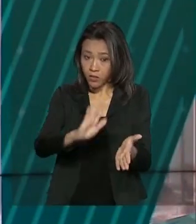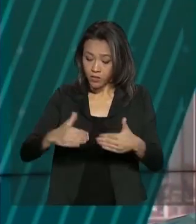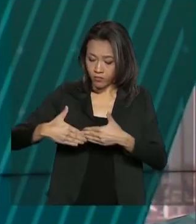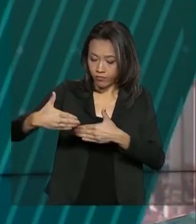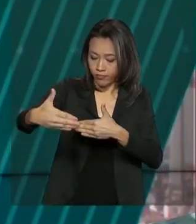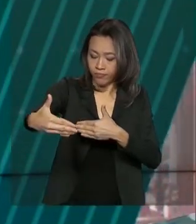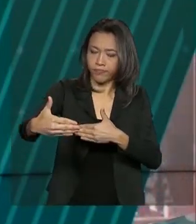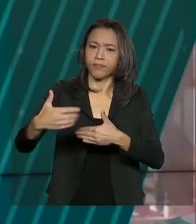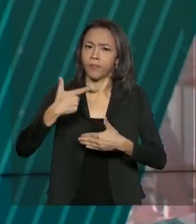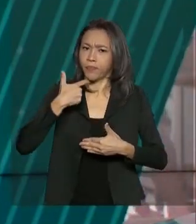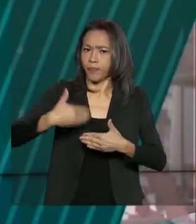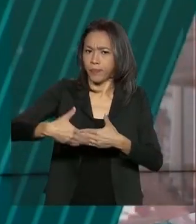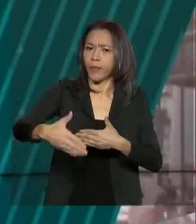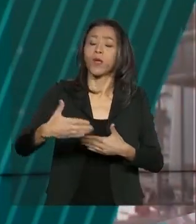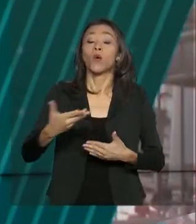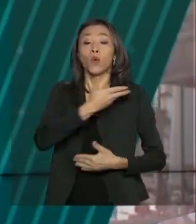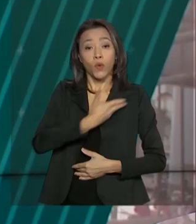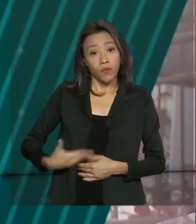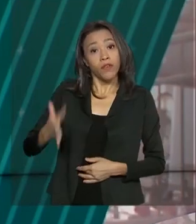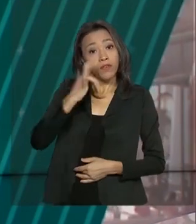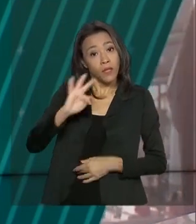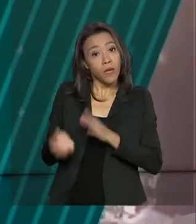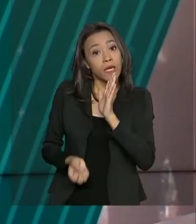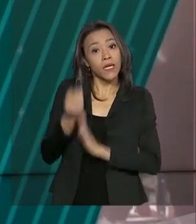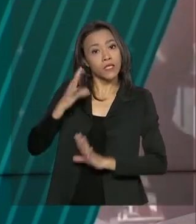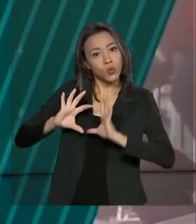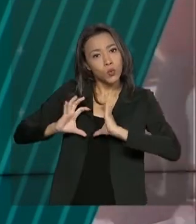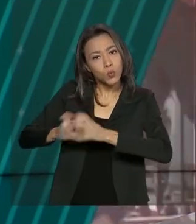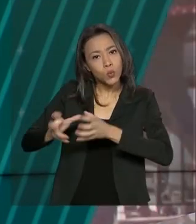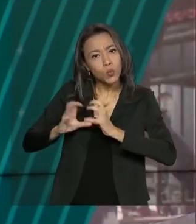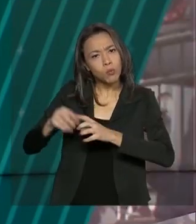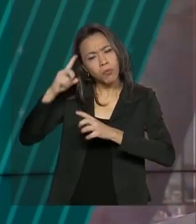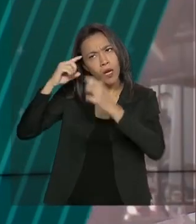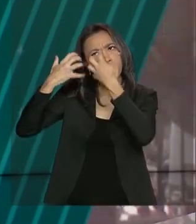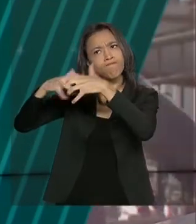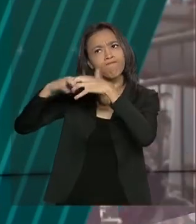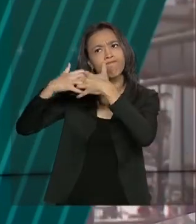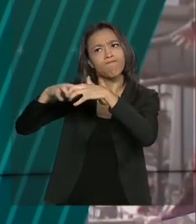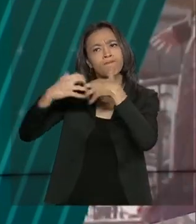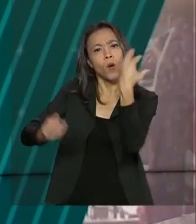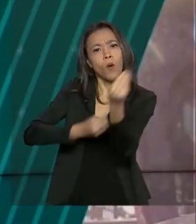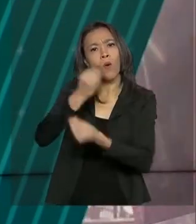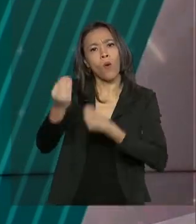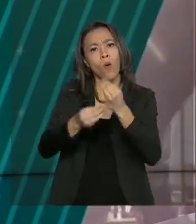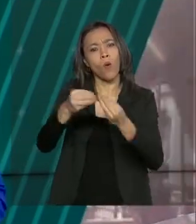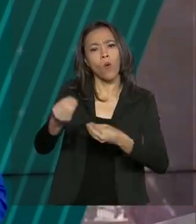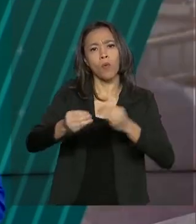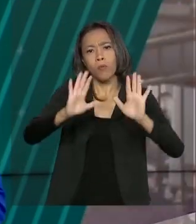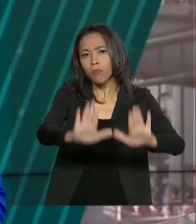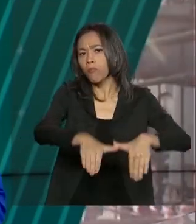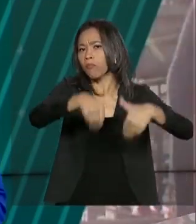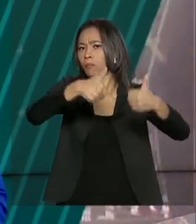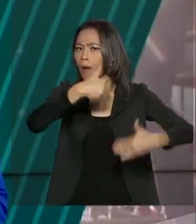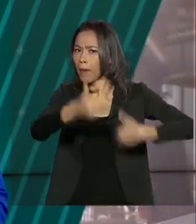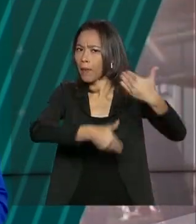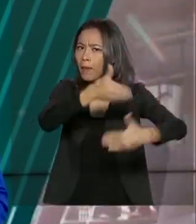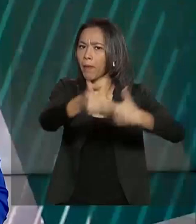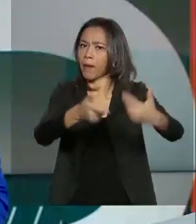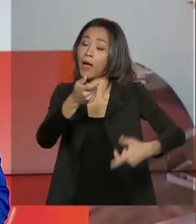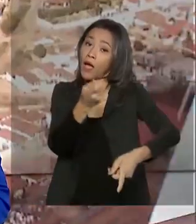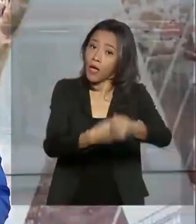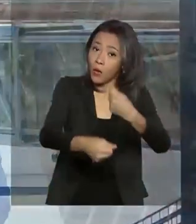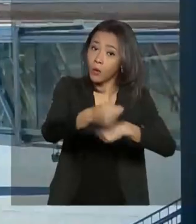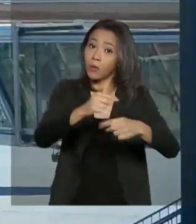também anunciou a criação de um grupo para pensar ações de recuperação da economia pós pandemia do coronavírus.